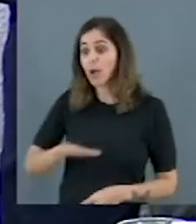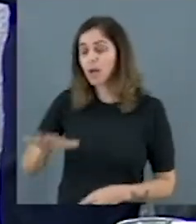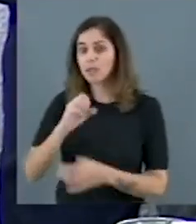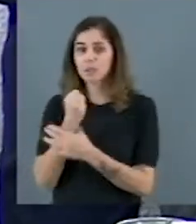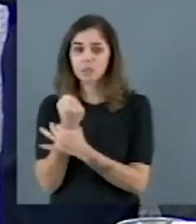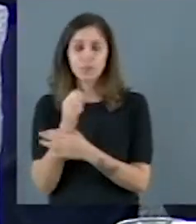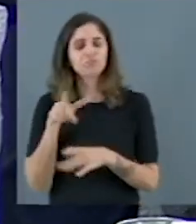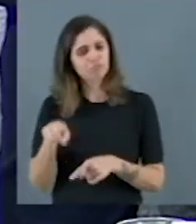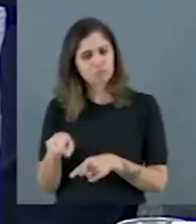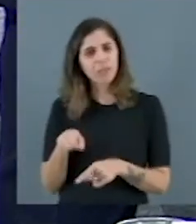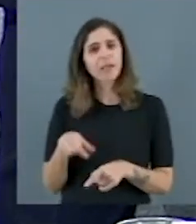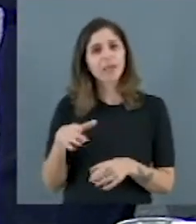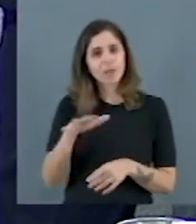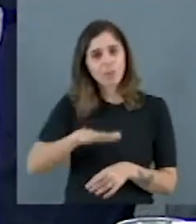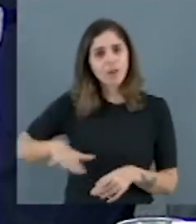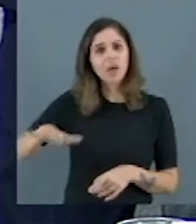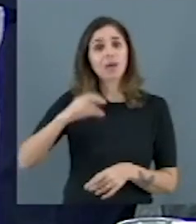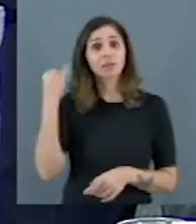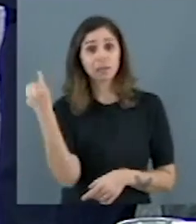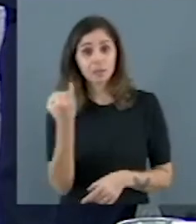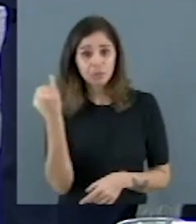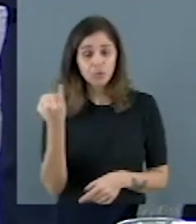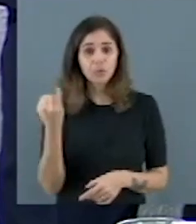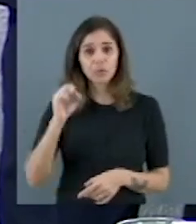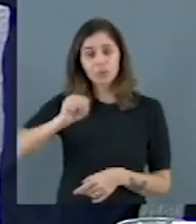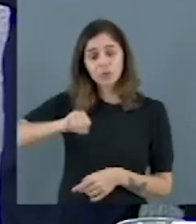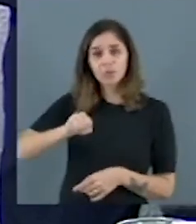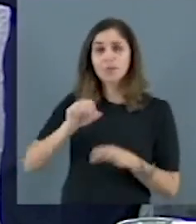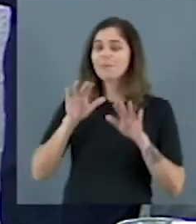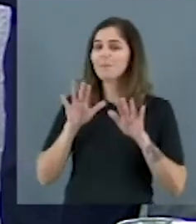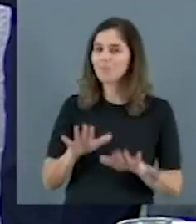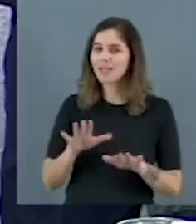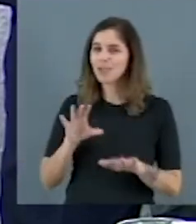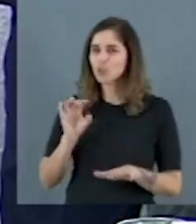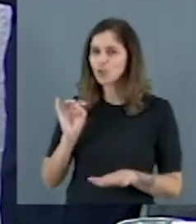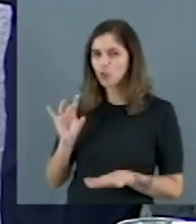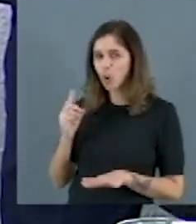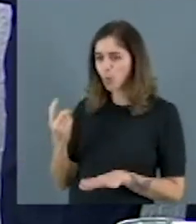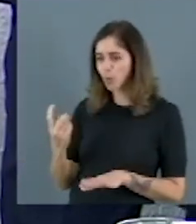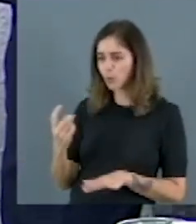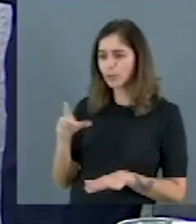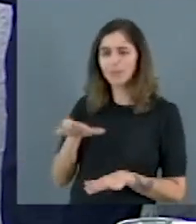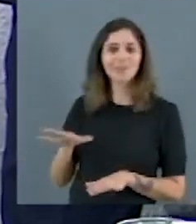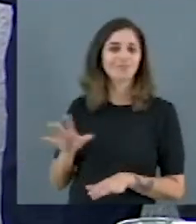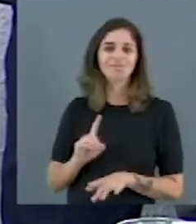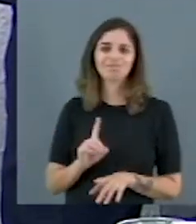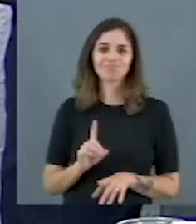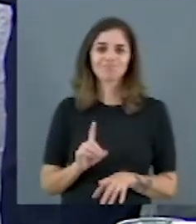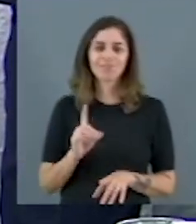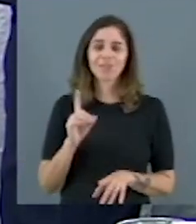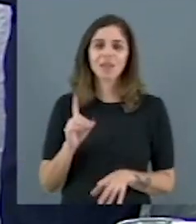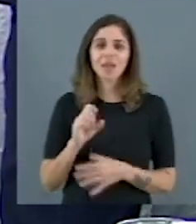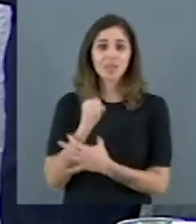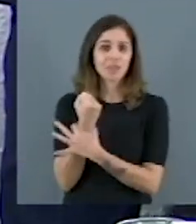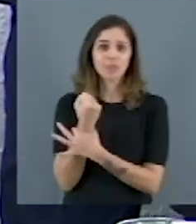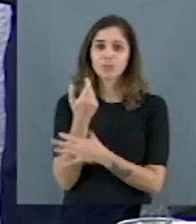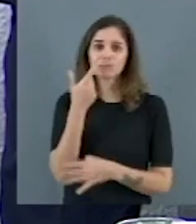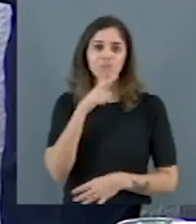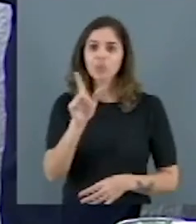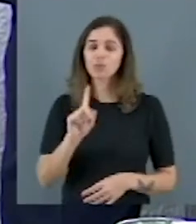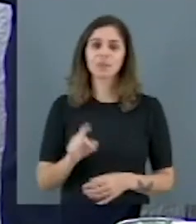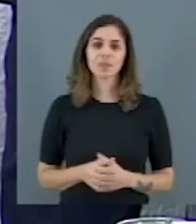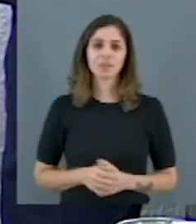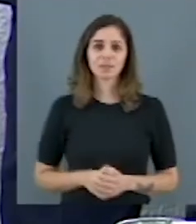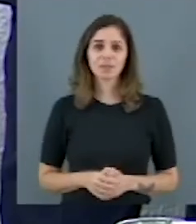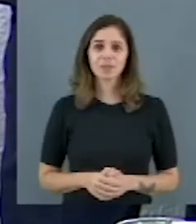um campo importante para enfrentarmos a violência, mas sozinha a segurança não dá conta. E não